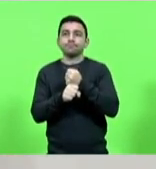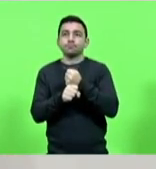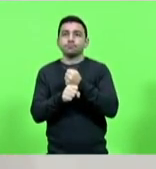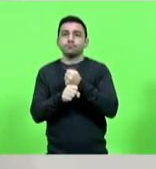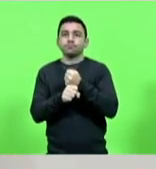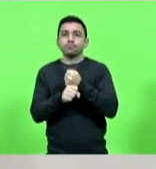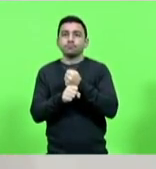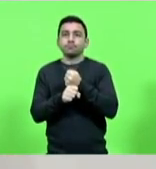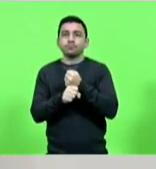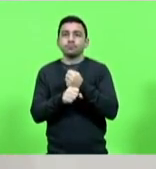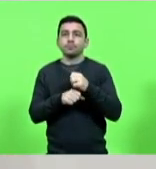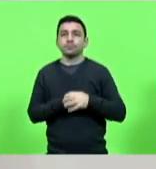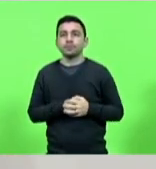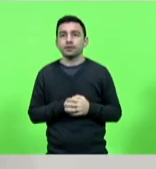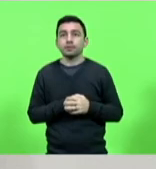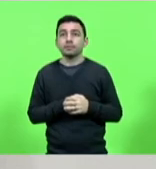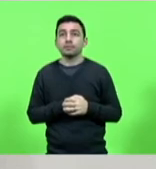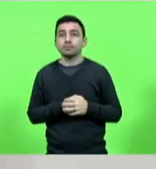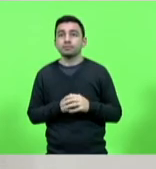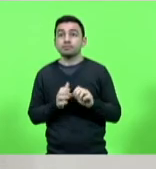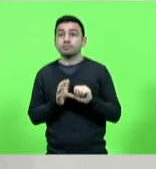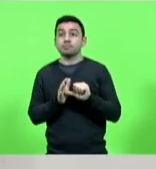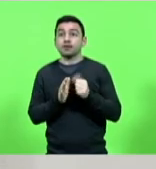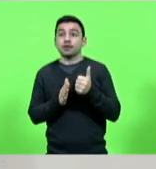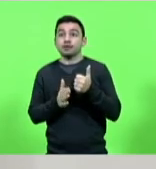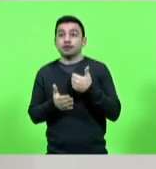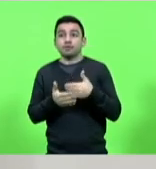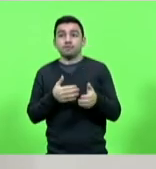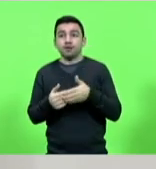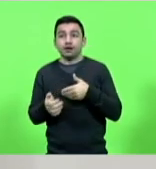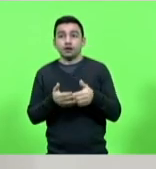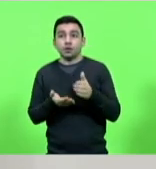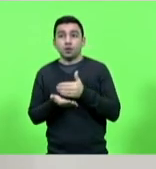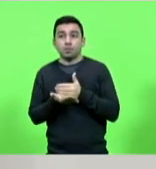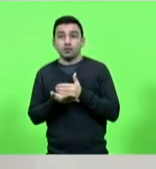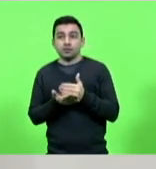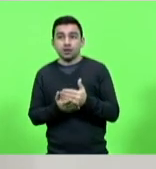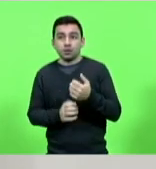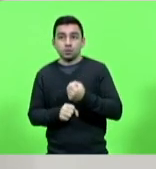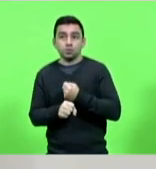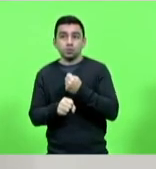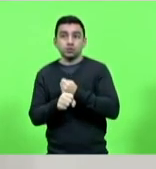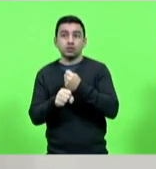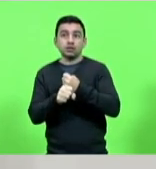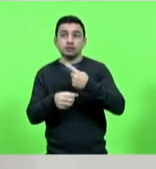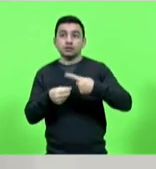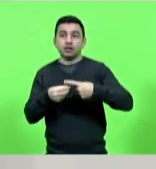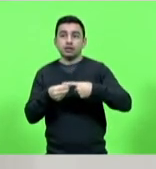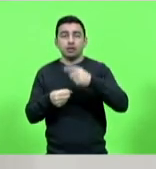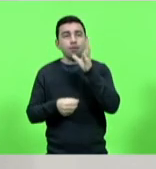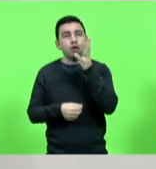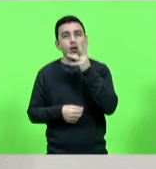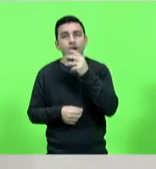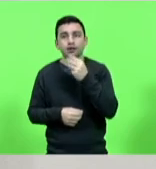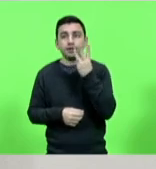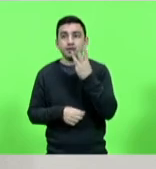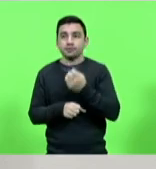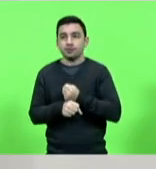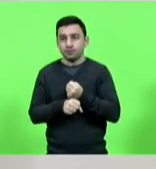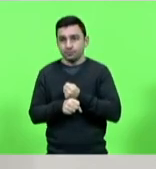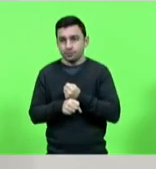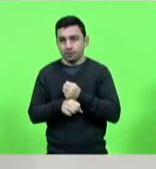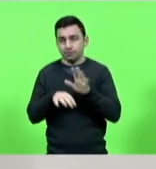Primeiro que para começar qualquer tipo de atividade na área urbana se estende por dois, três anos e às vezes não consegue,